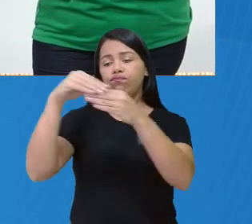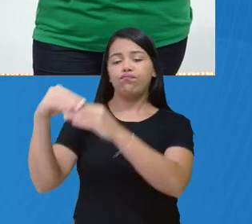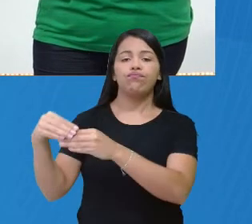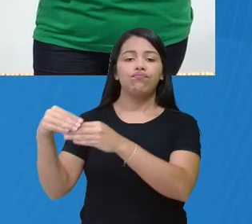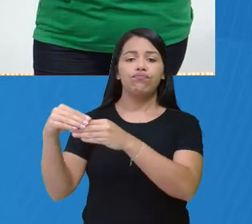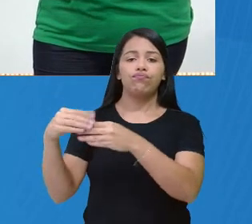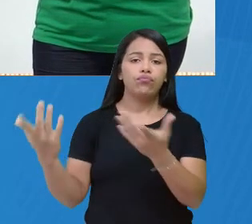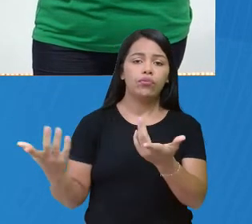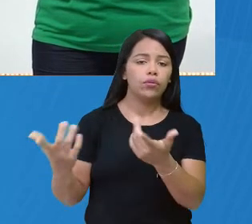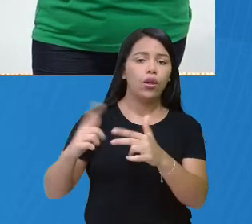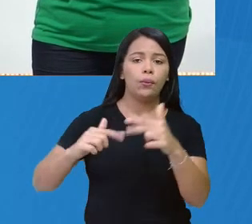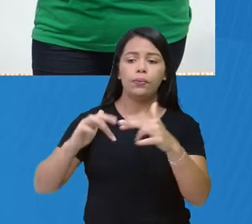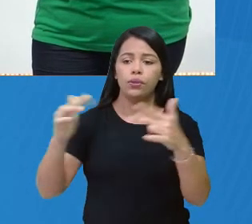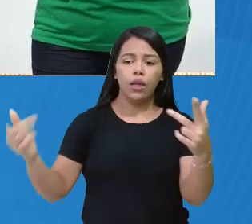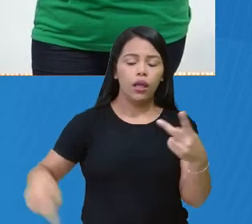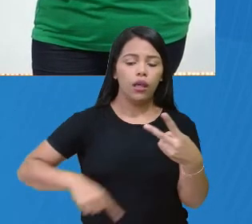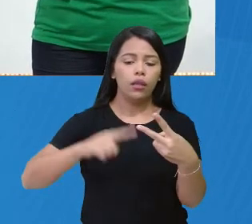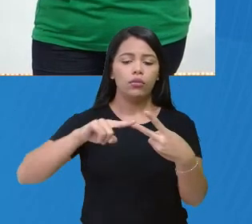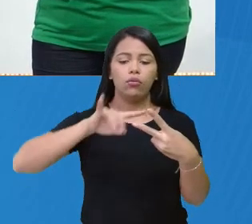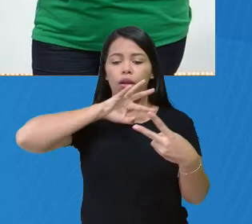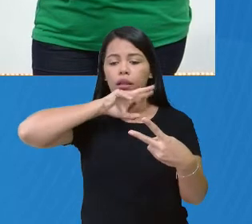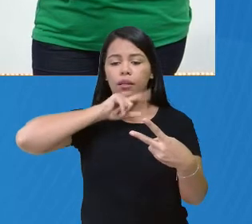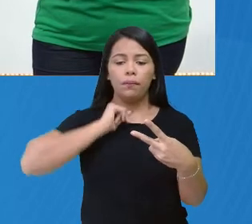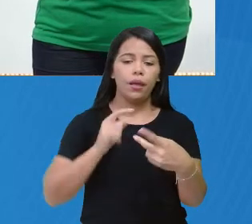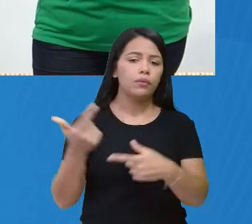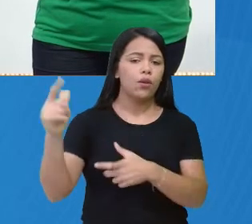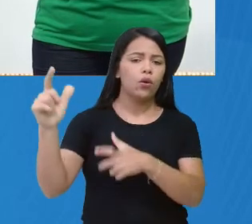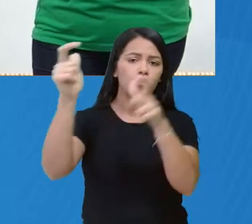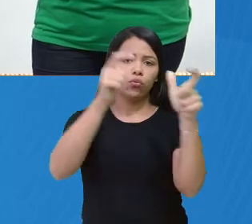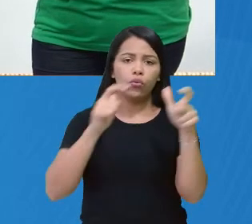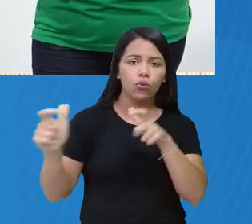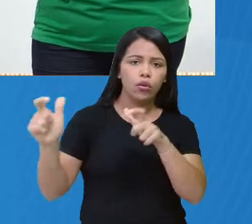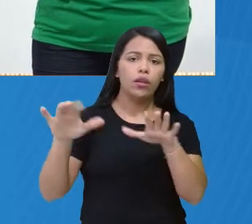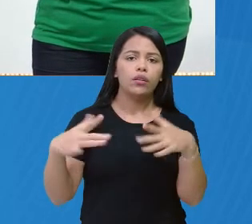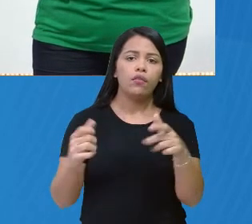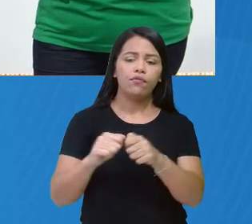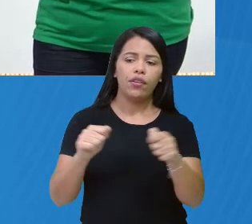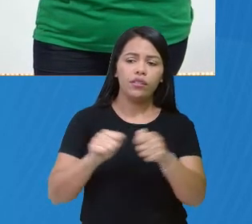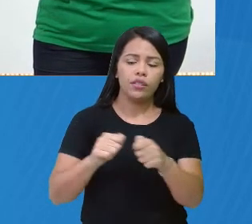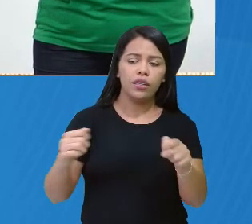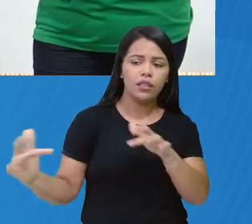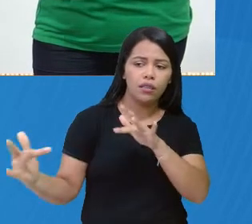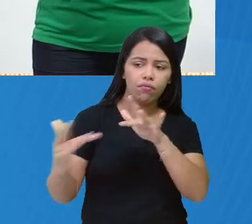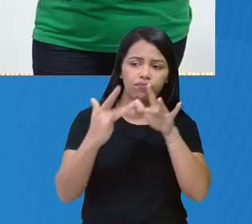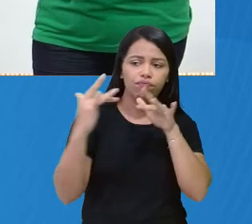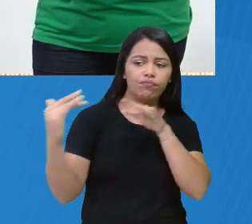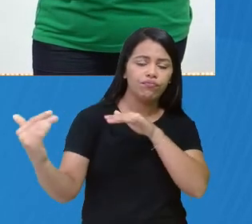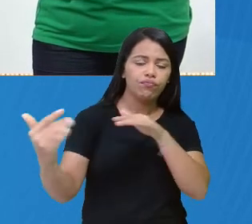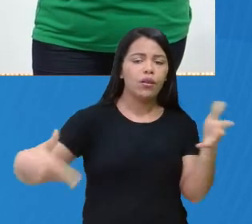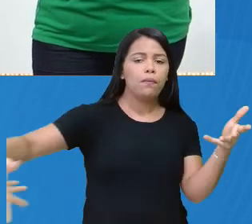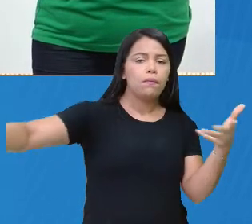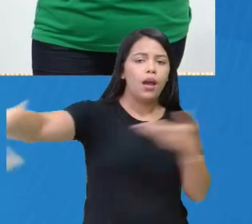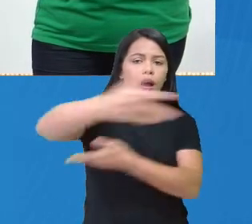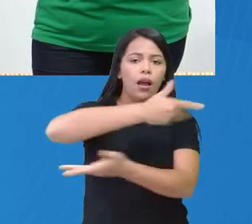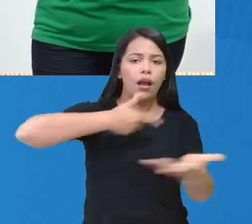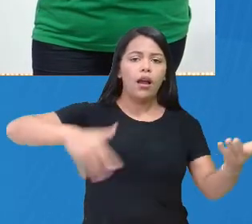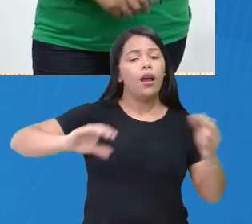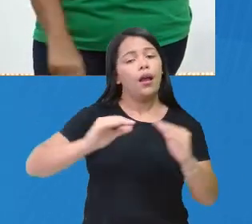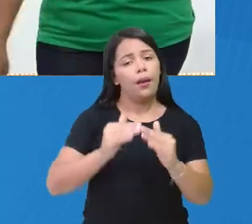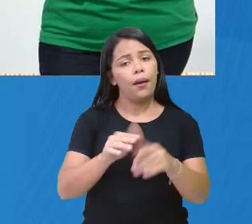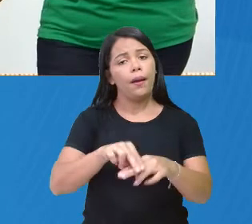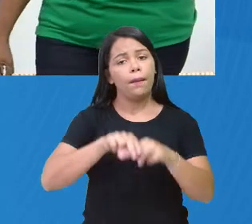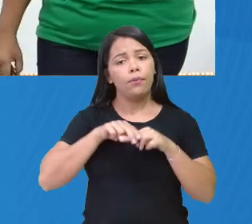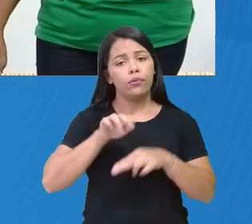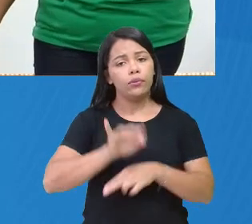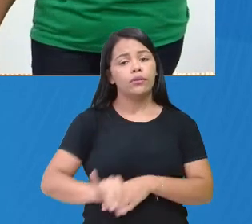cargas, animais para outros lugares e vão fazendo esta interligação. Então, por isso, a importância